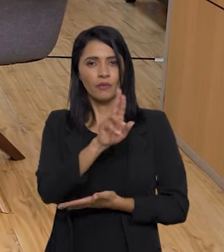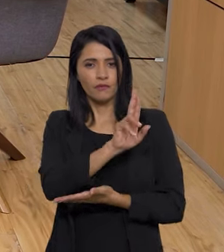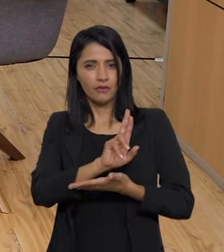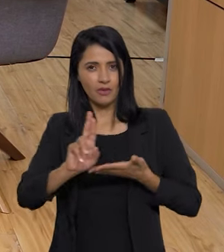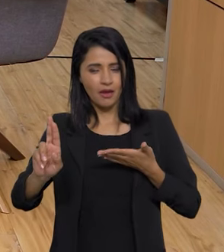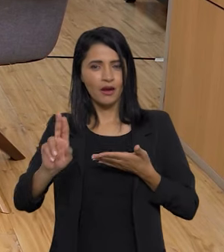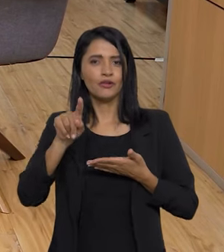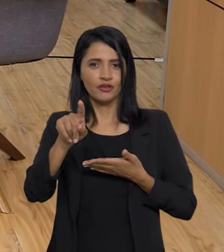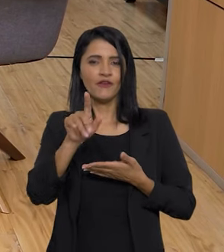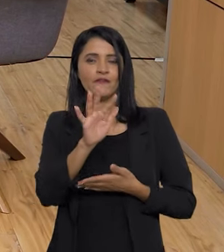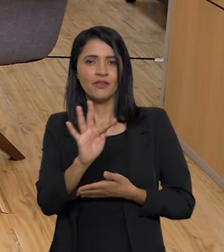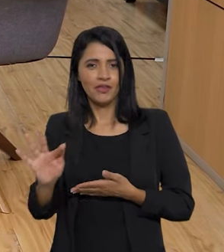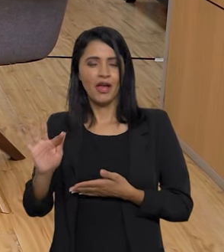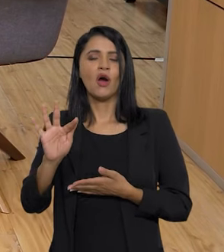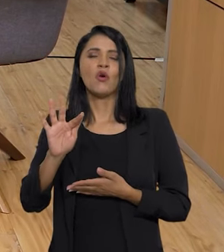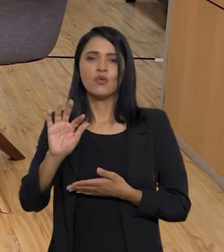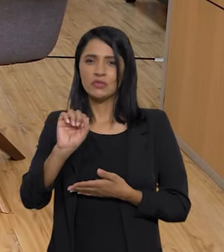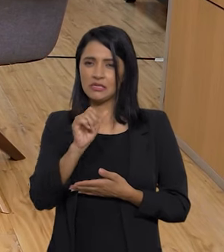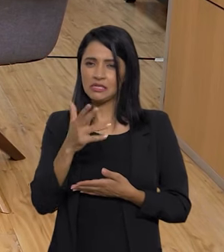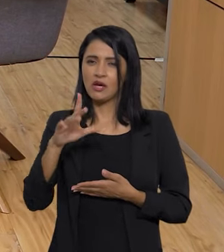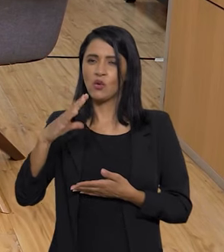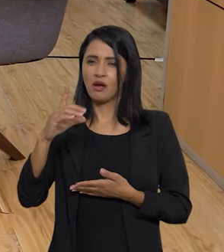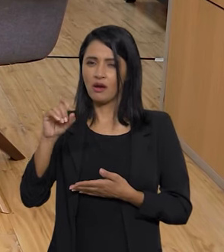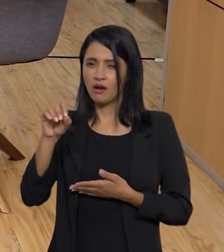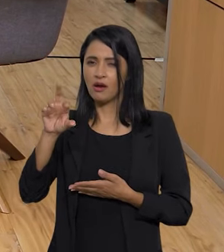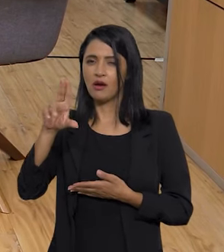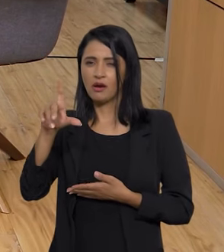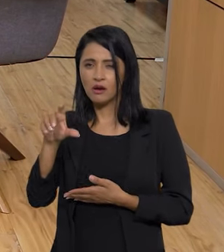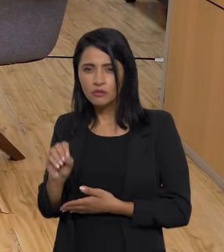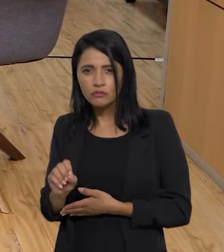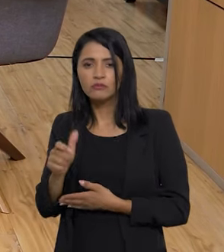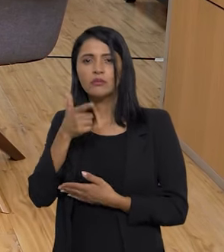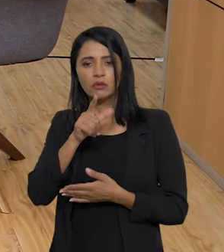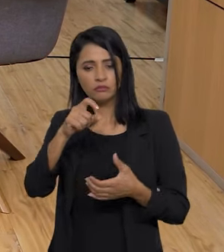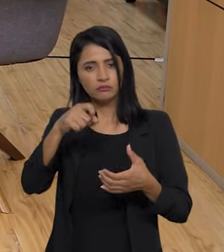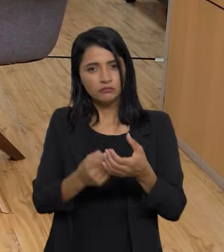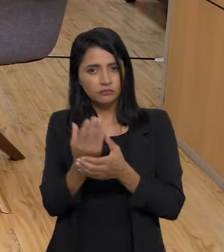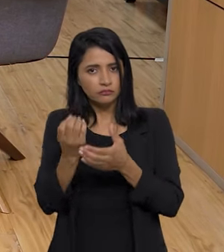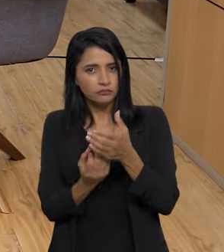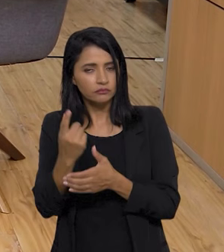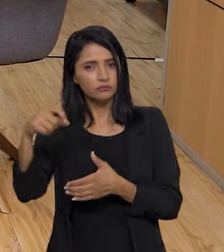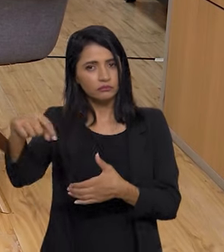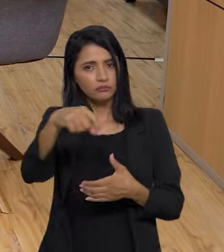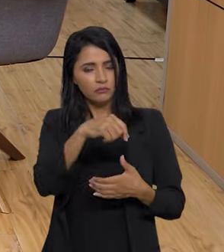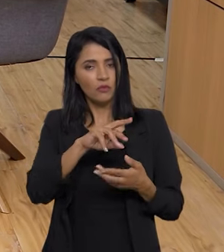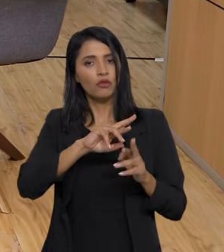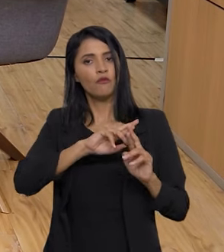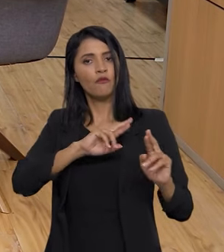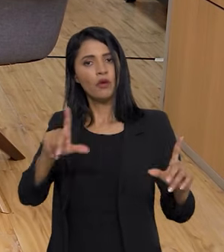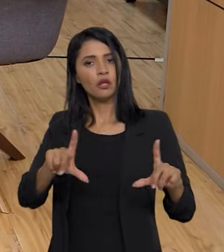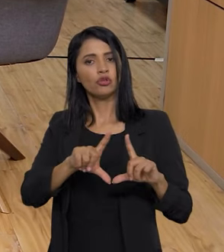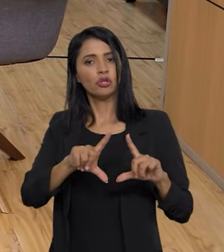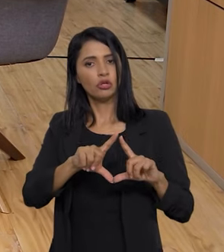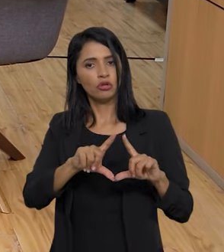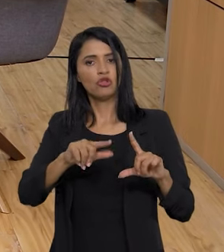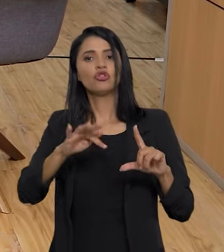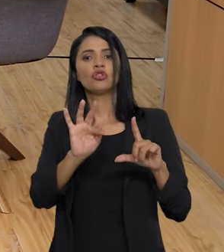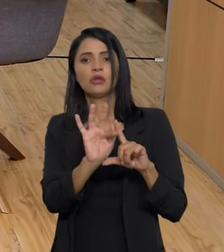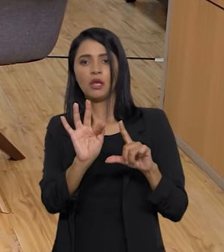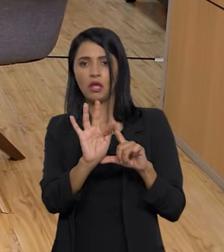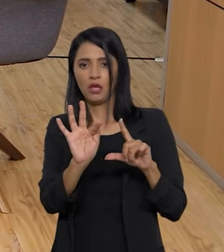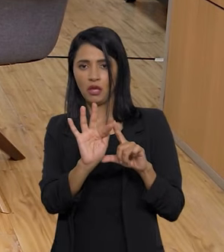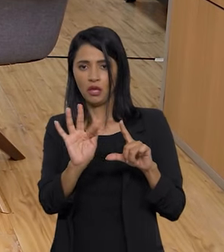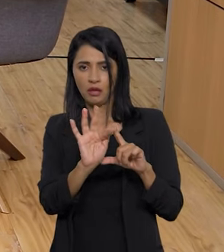com Universidade Federal de São Carlos, estamos produzindo semente não transgênica de soja para os movimentos